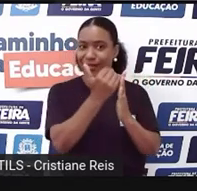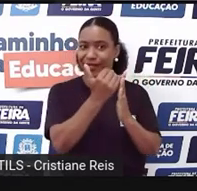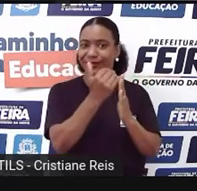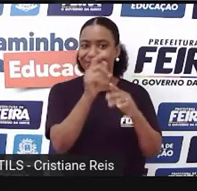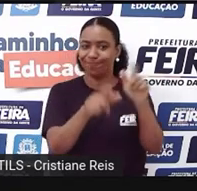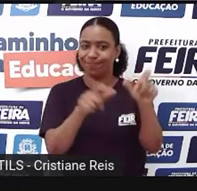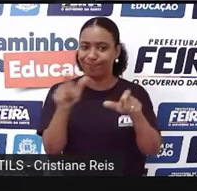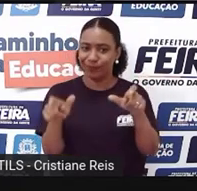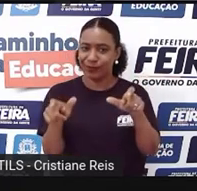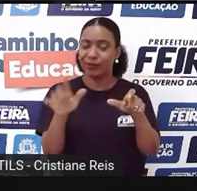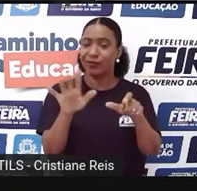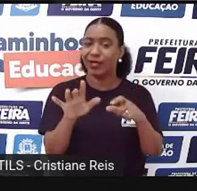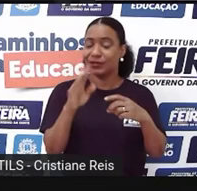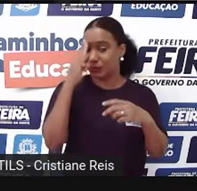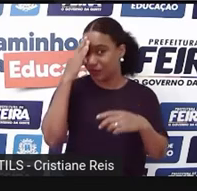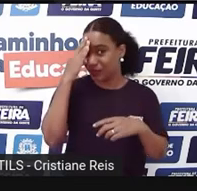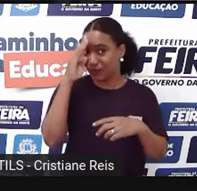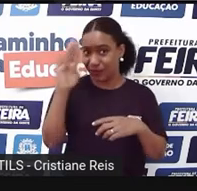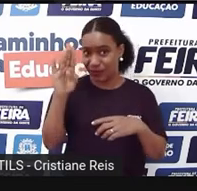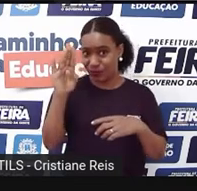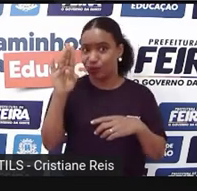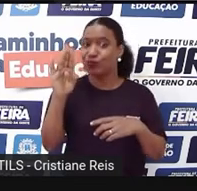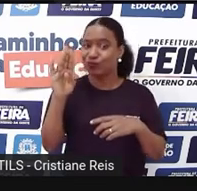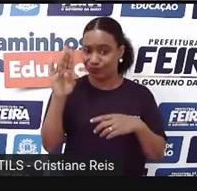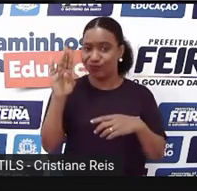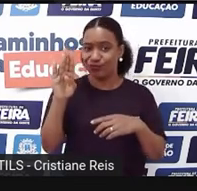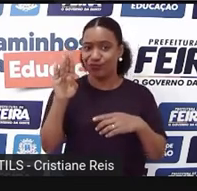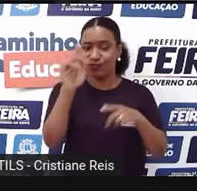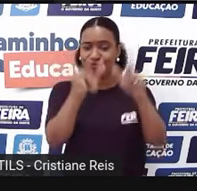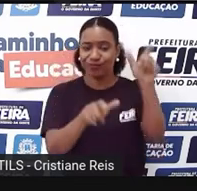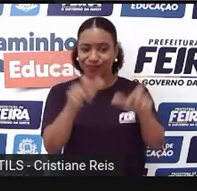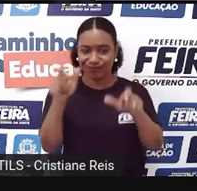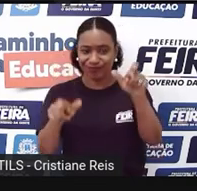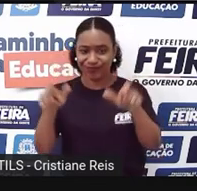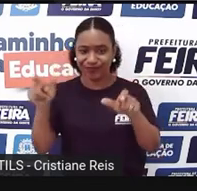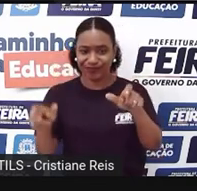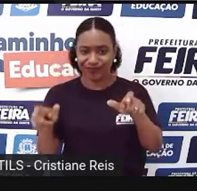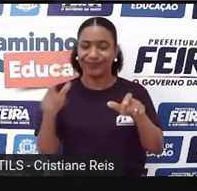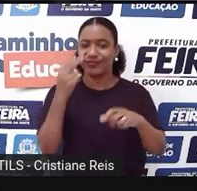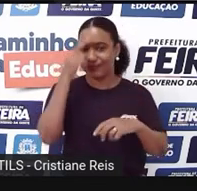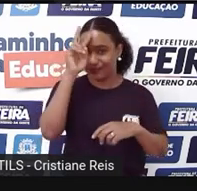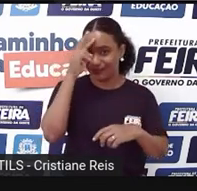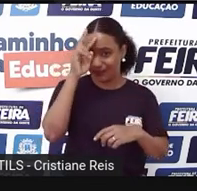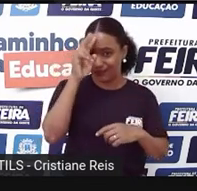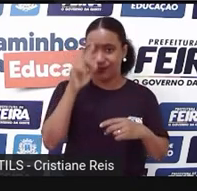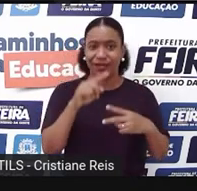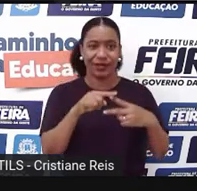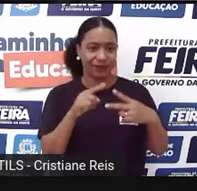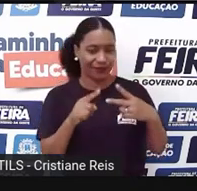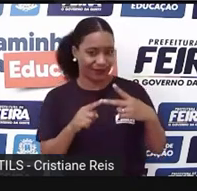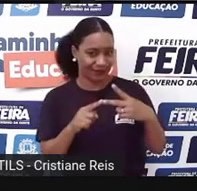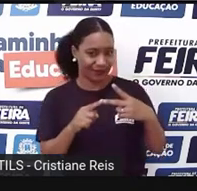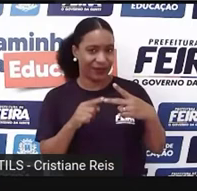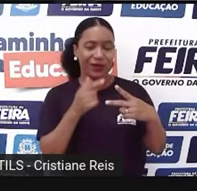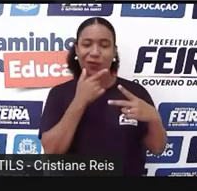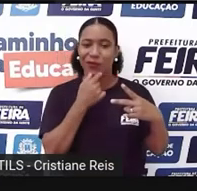E aqui eu separei os main characters. Que são os personagens principais. Rommel e Juliette.